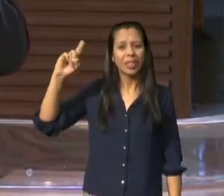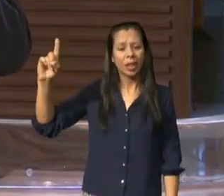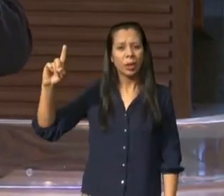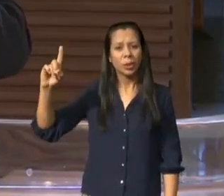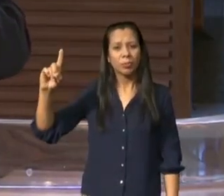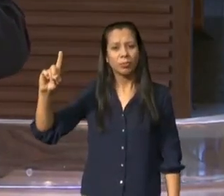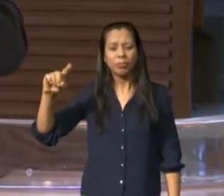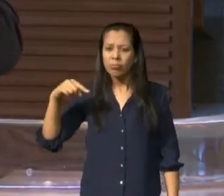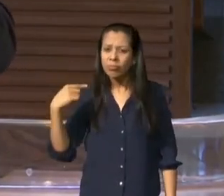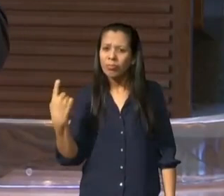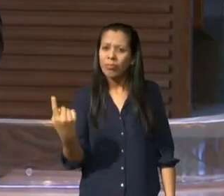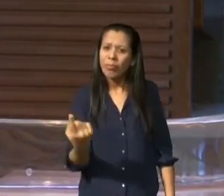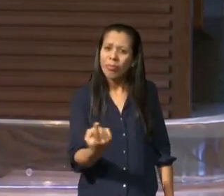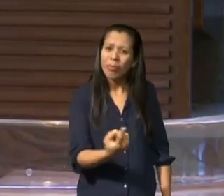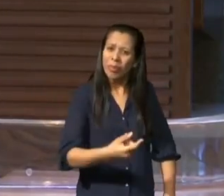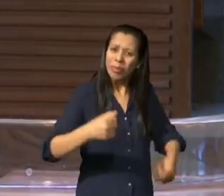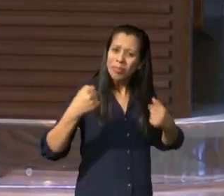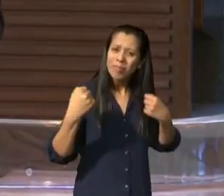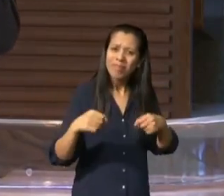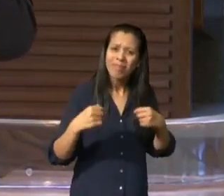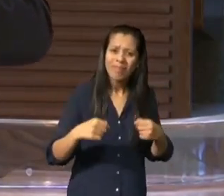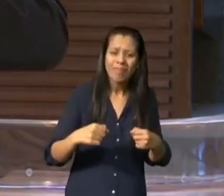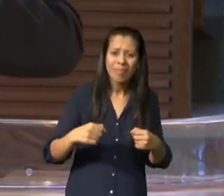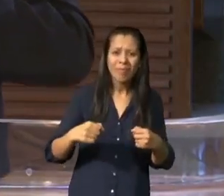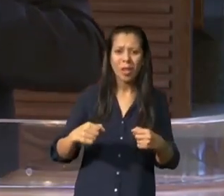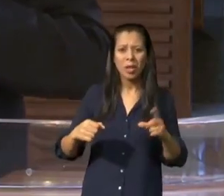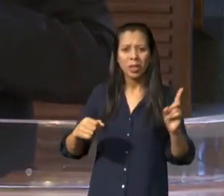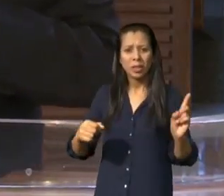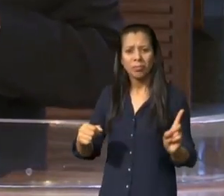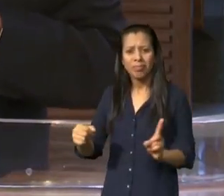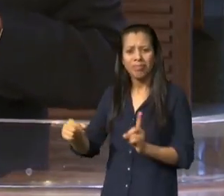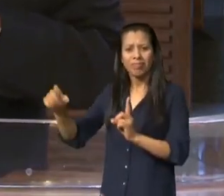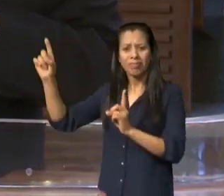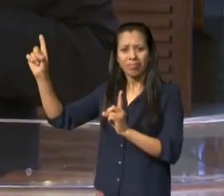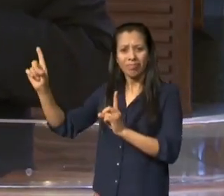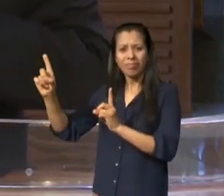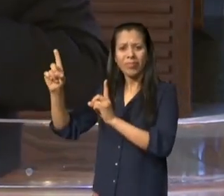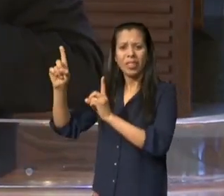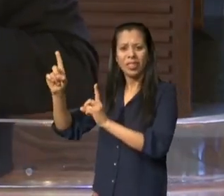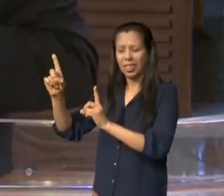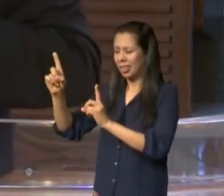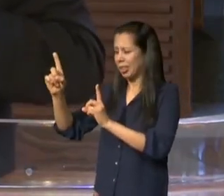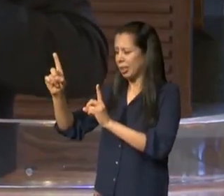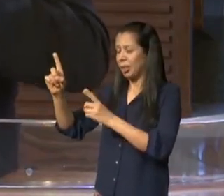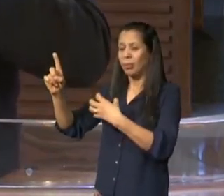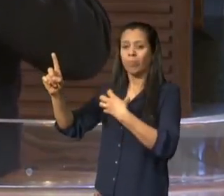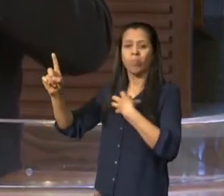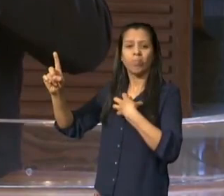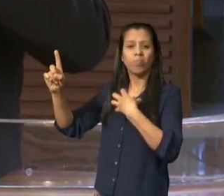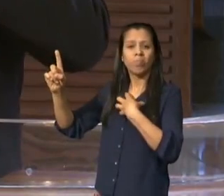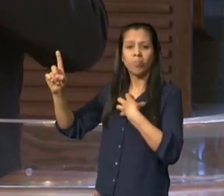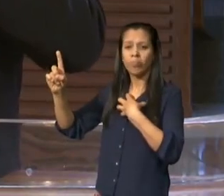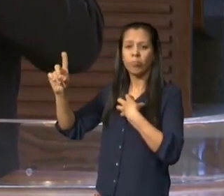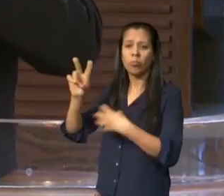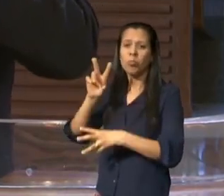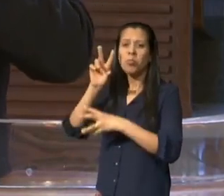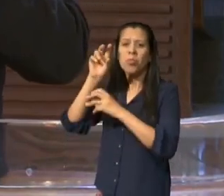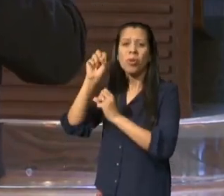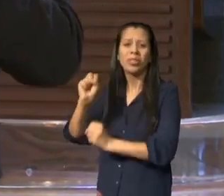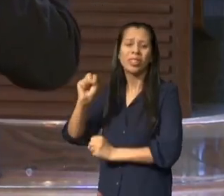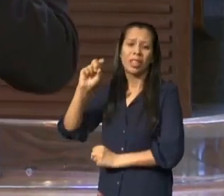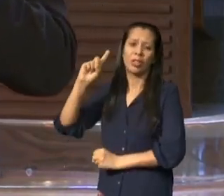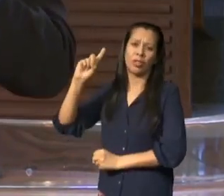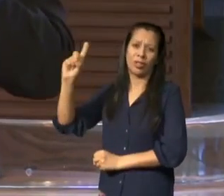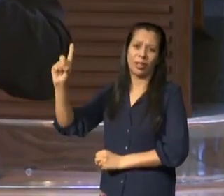quando vamos a presença do Senhor mas no versículo 4 encontramos ainda